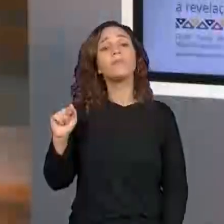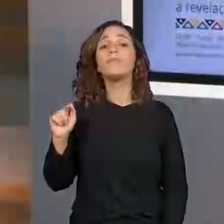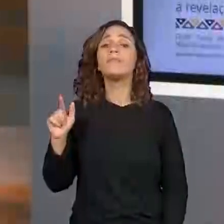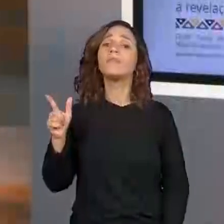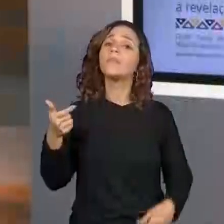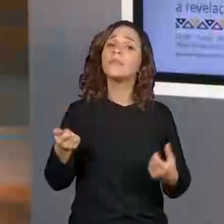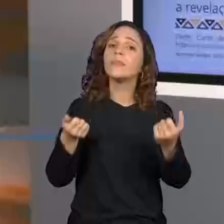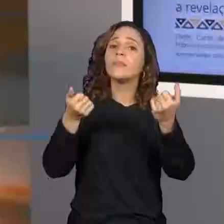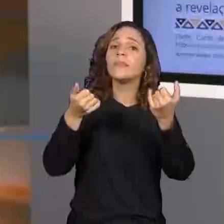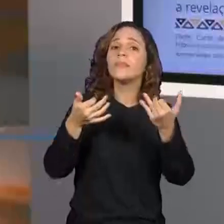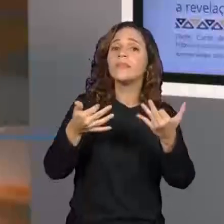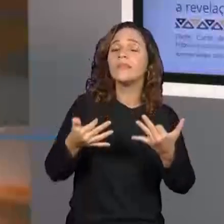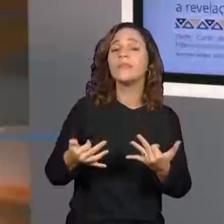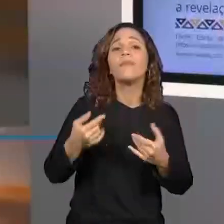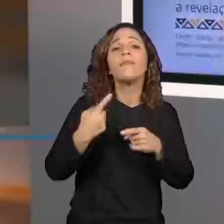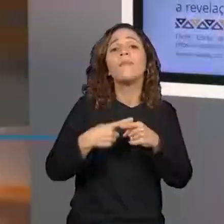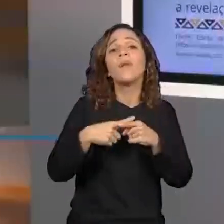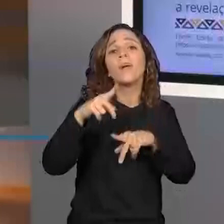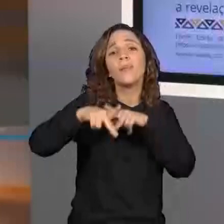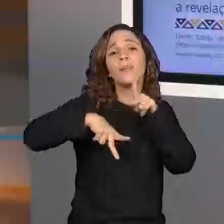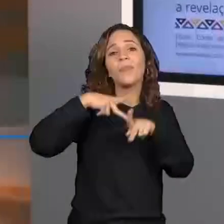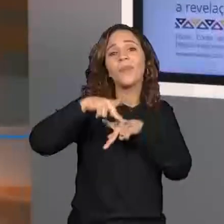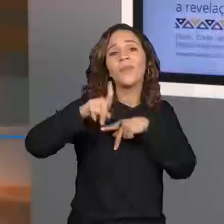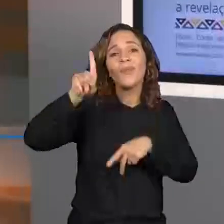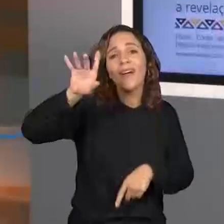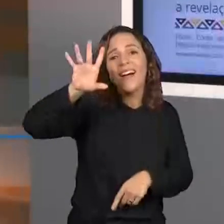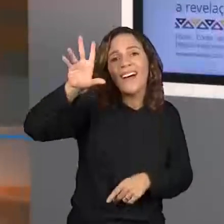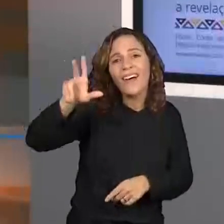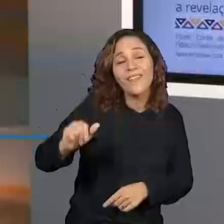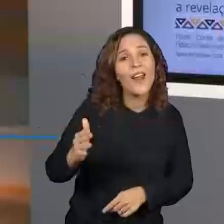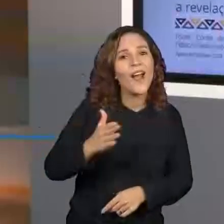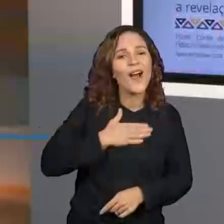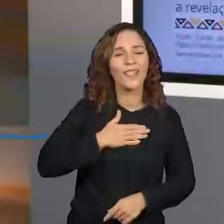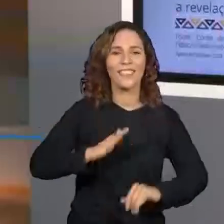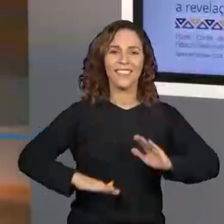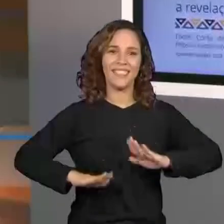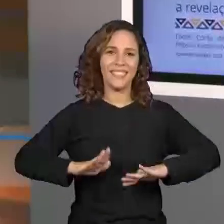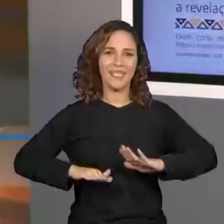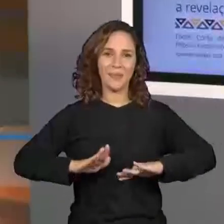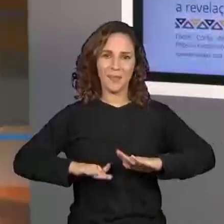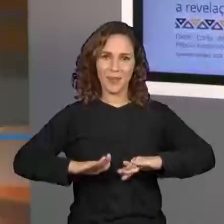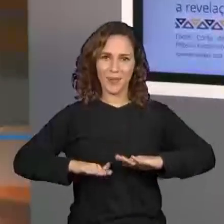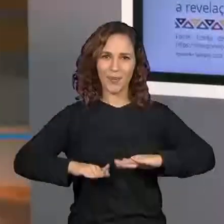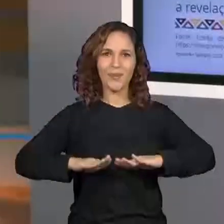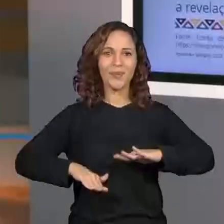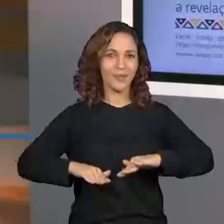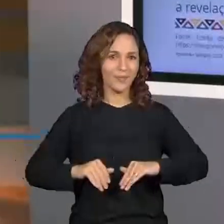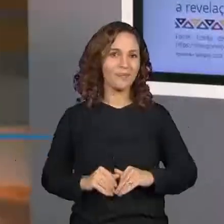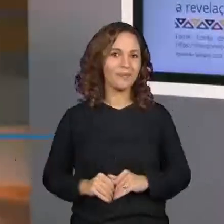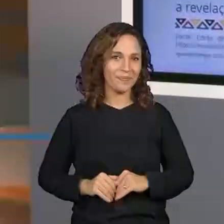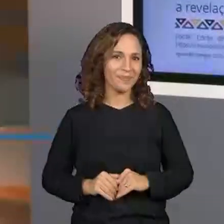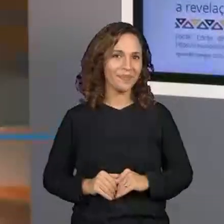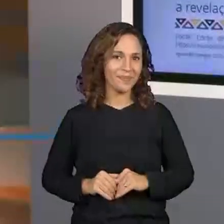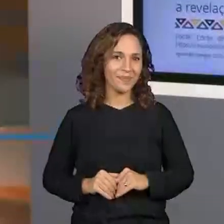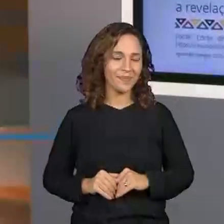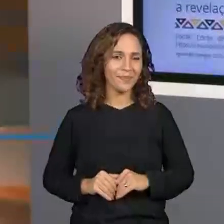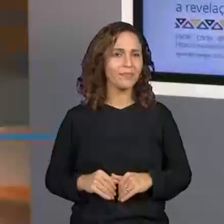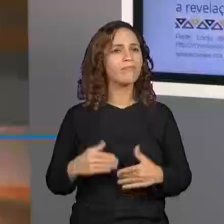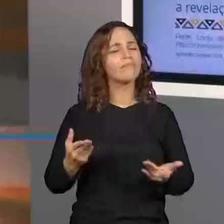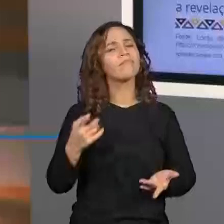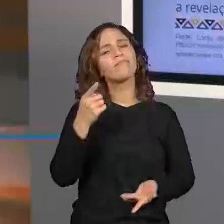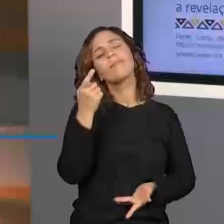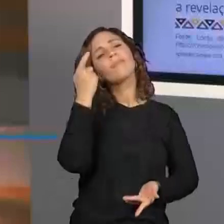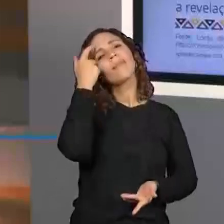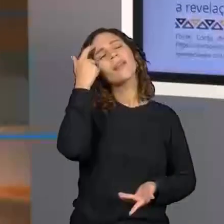porquê os povos africanos gostam tanto de tambor. Então, vamos pensar aí,